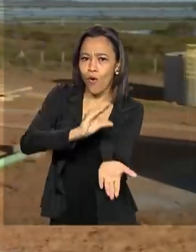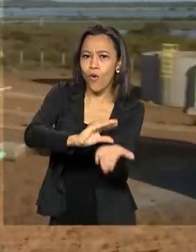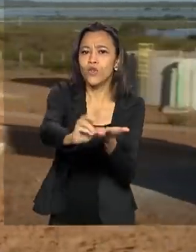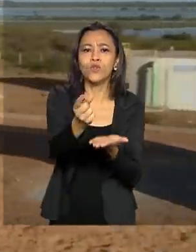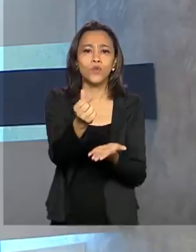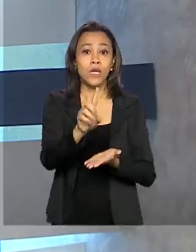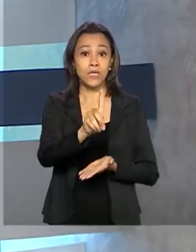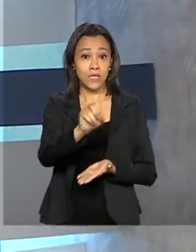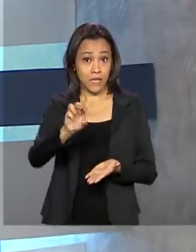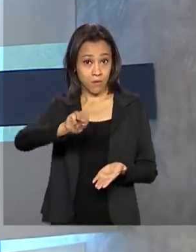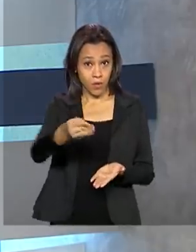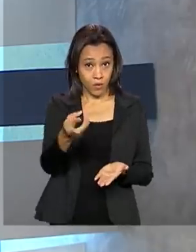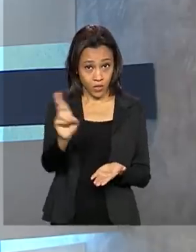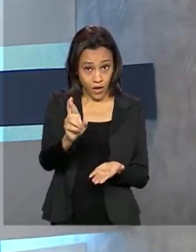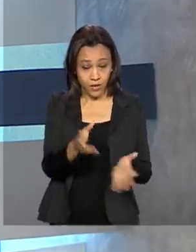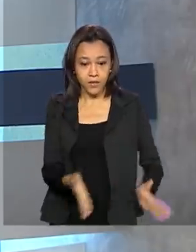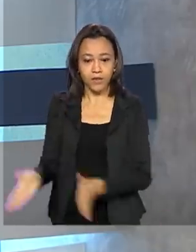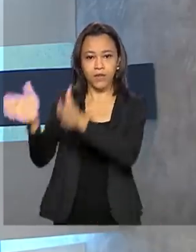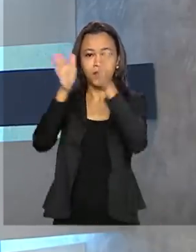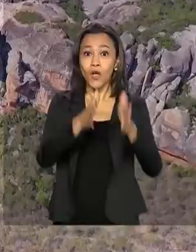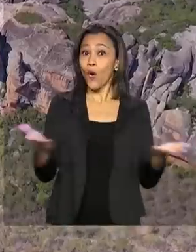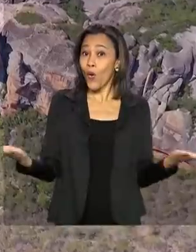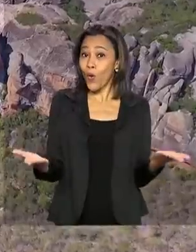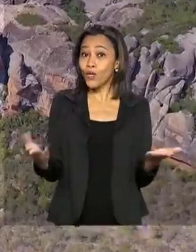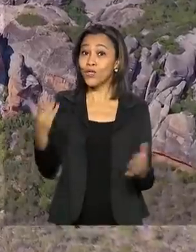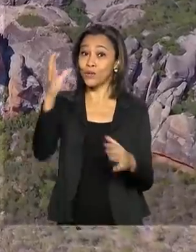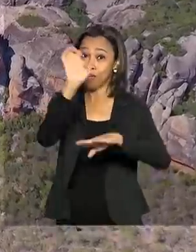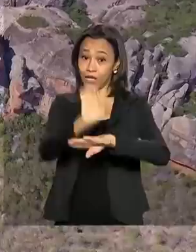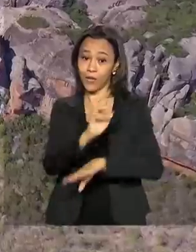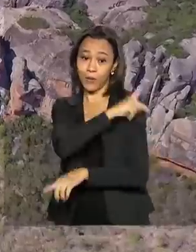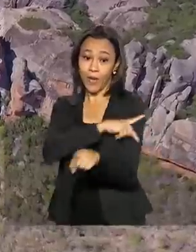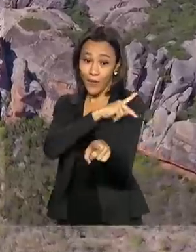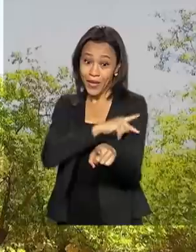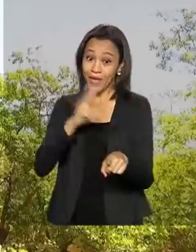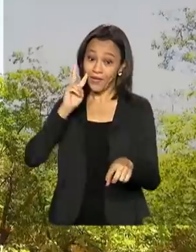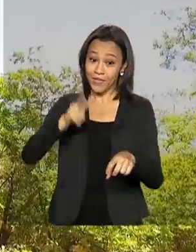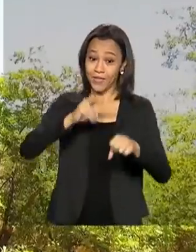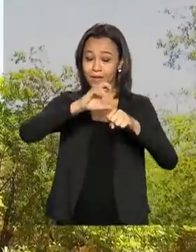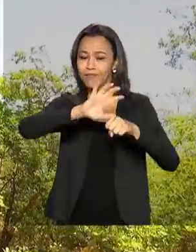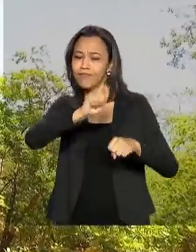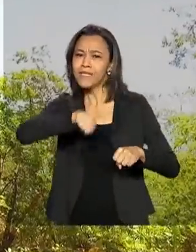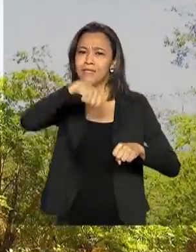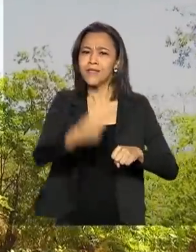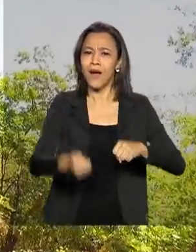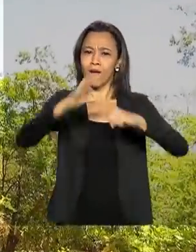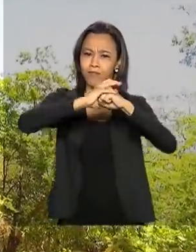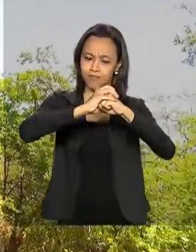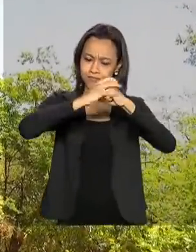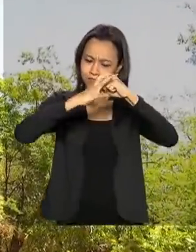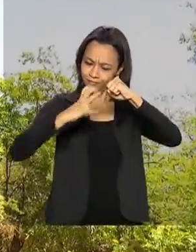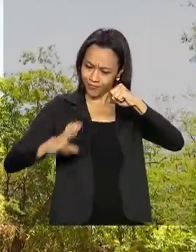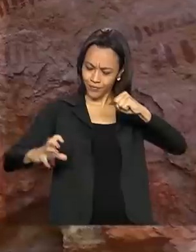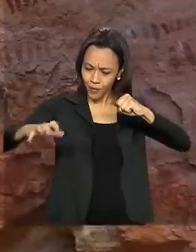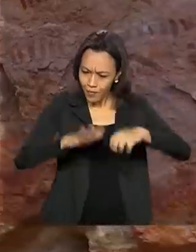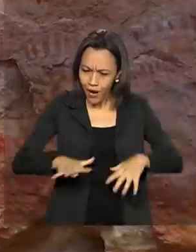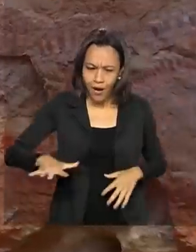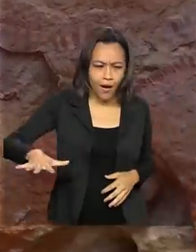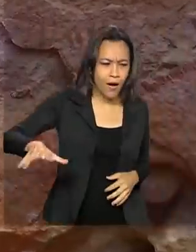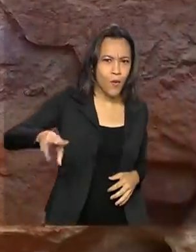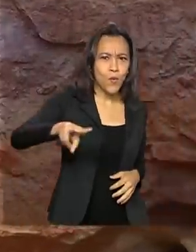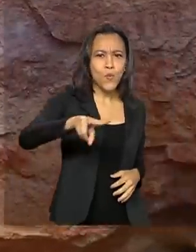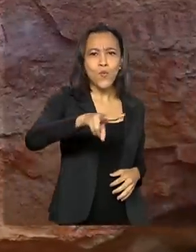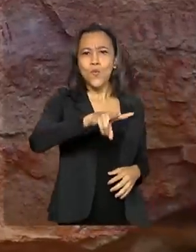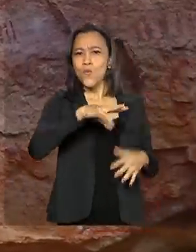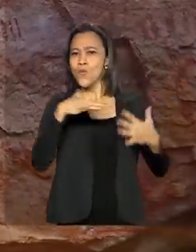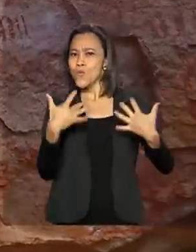de reais. Ainda hoje no Piauí, o presidente visita o Parque Nacional da Serra da Capivara, um dos destinos